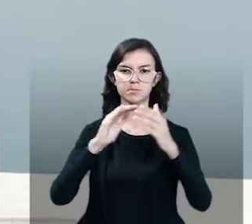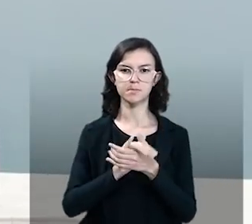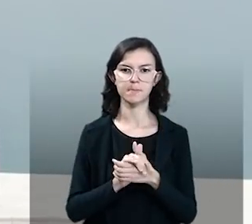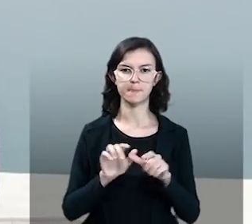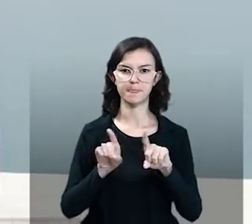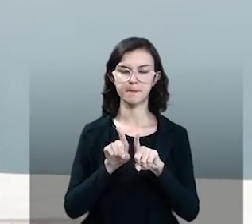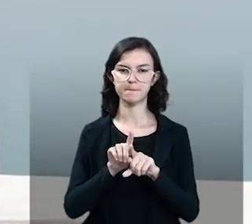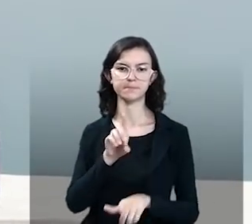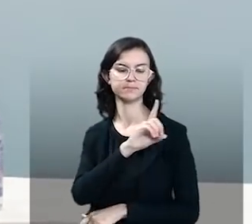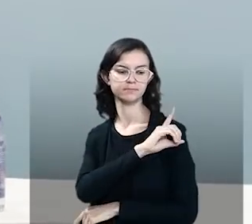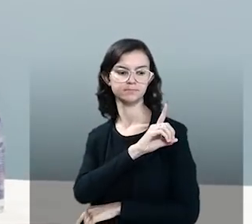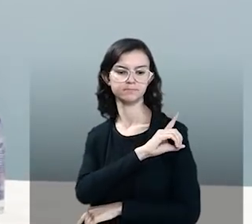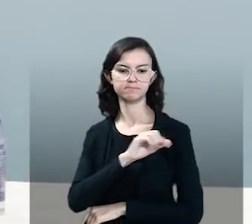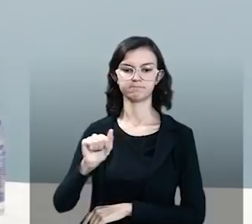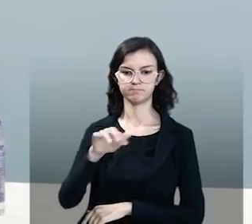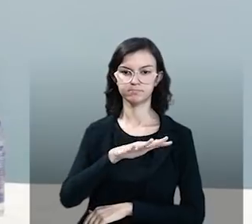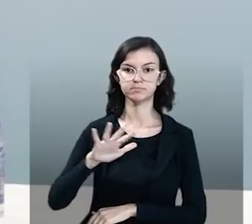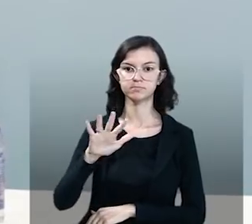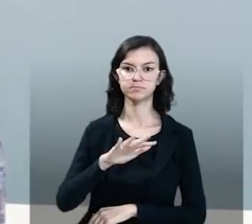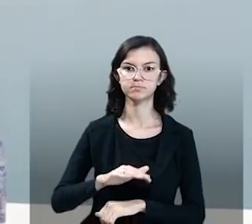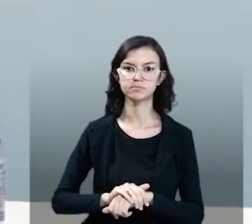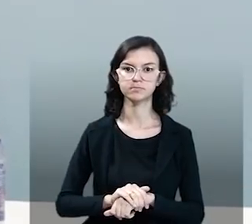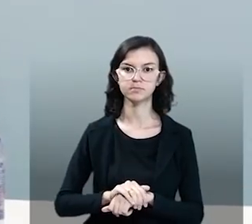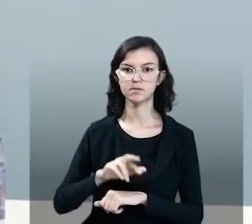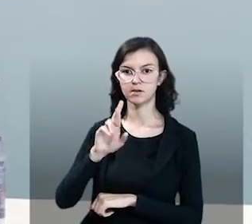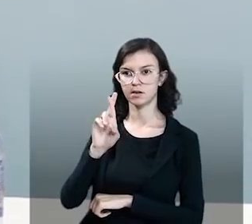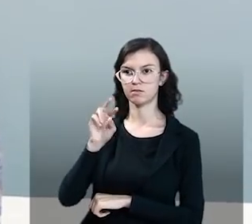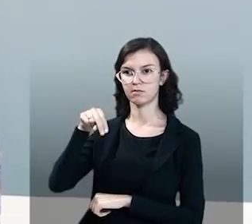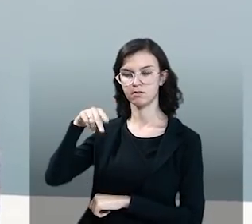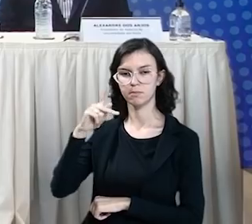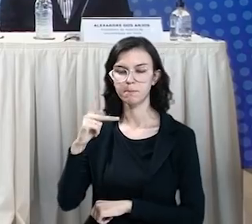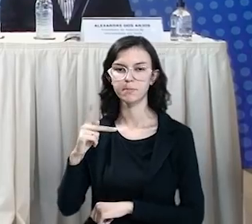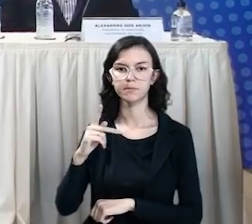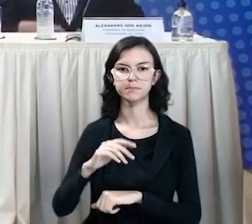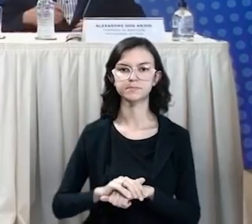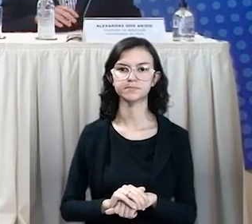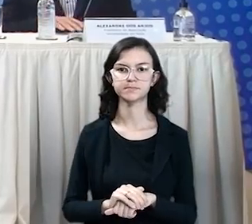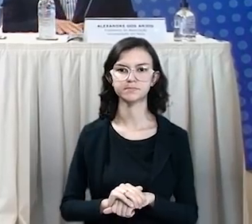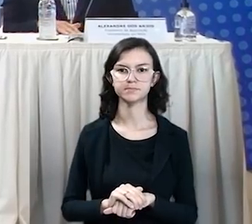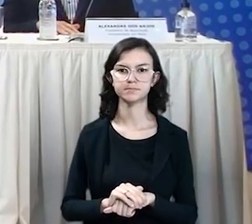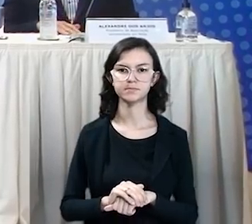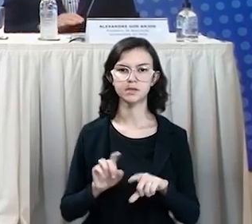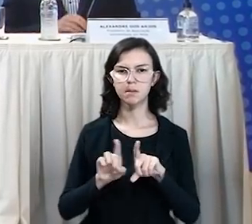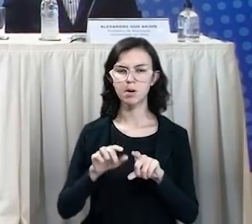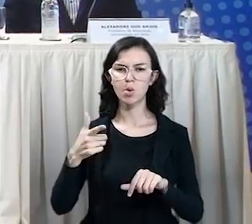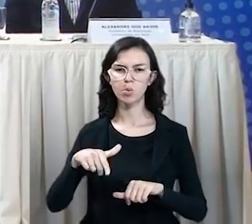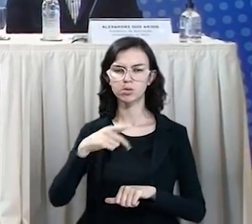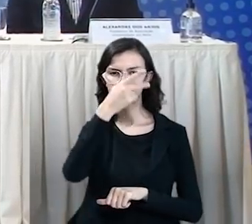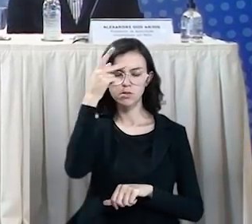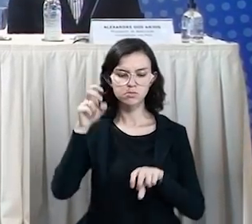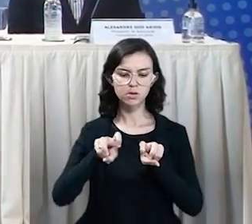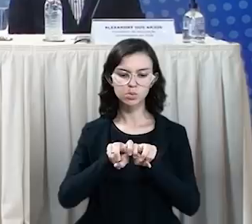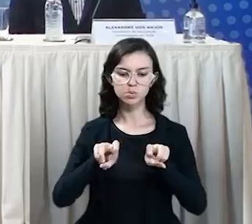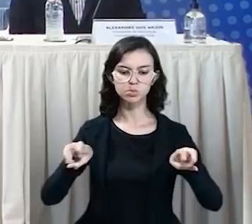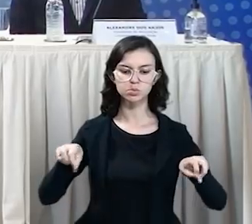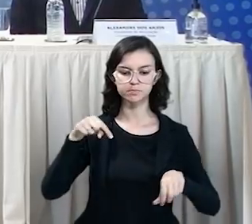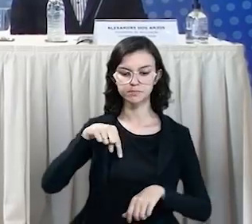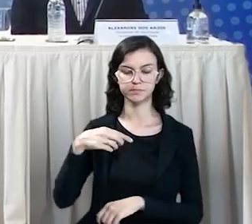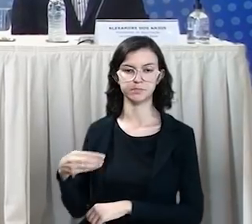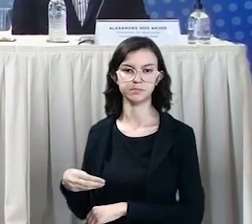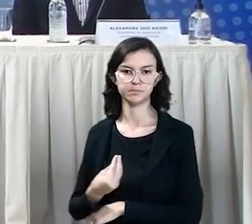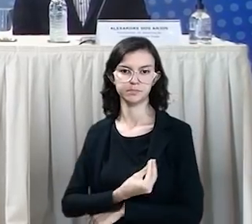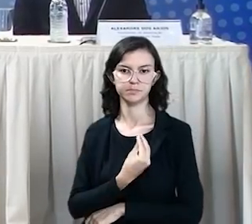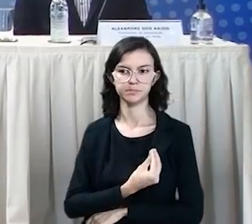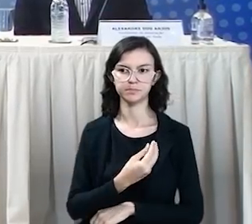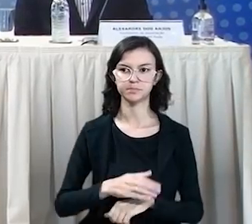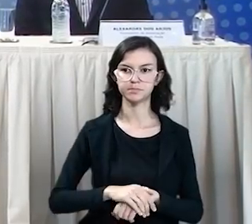o Diretor-Geral da RNP, Nelson, os demais integrantes da mesa, Marcelino, que,